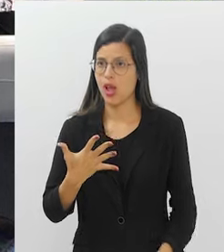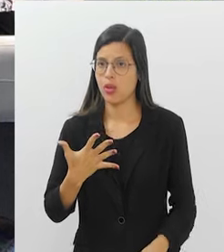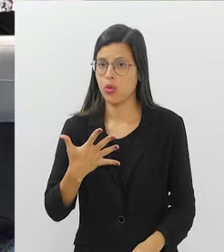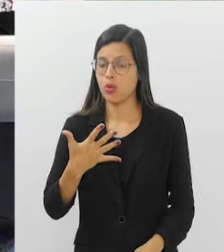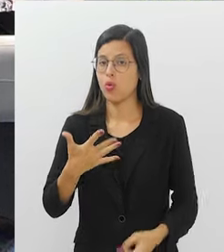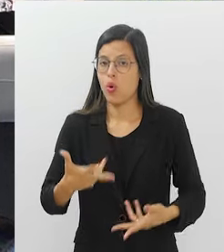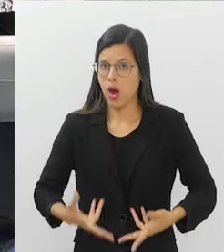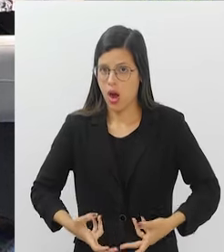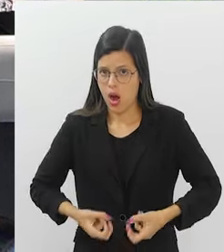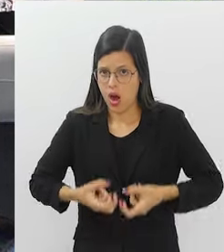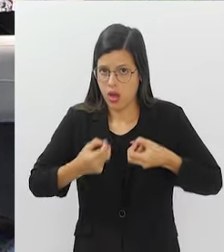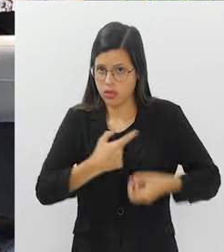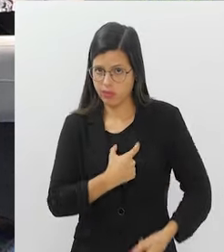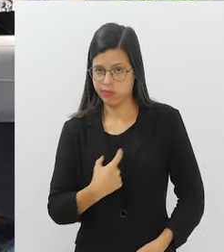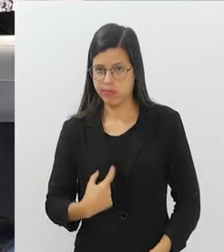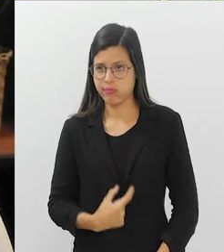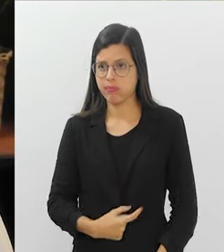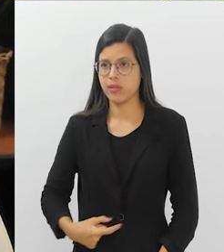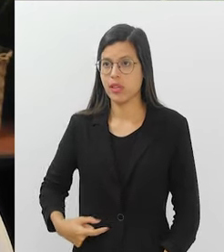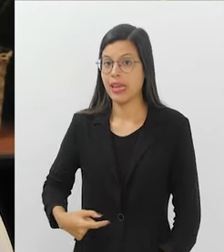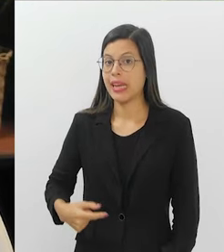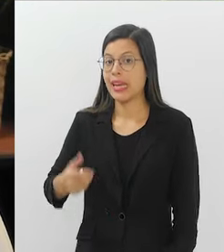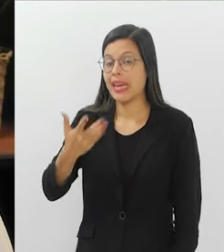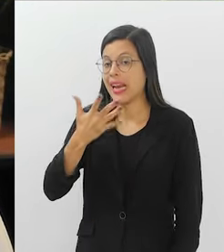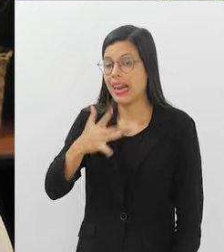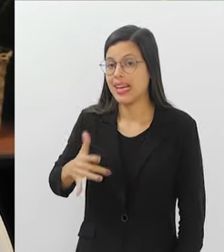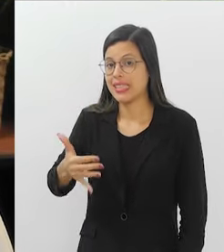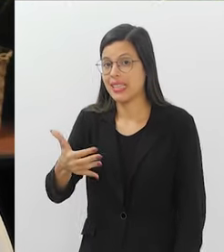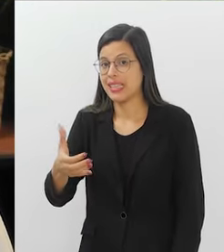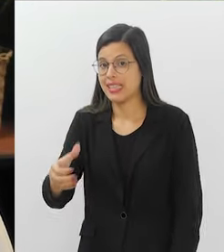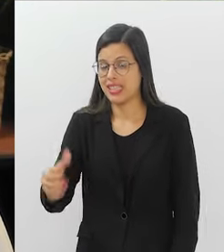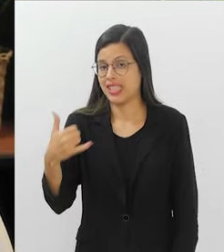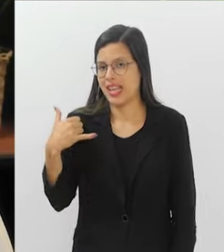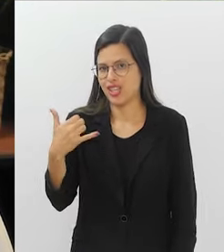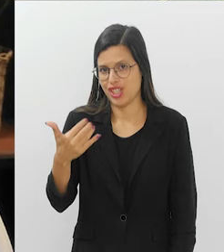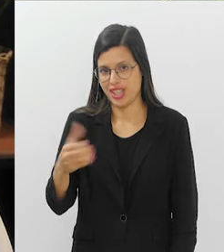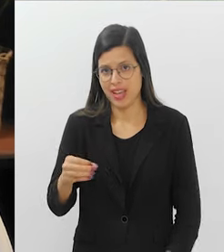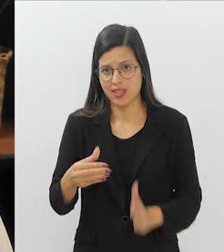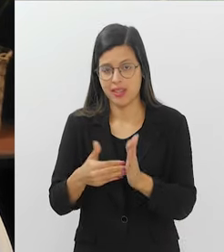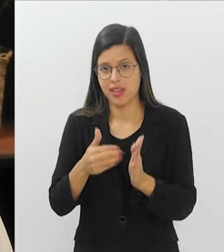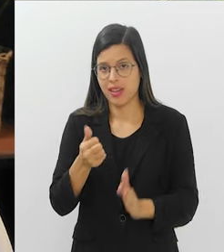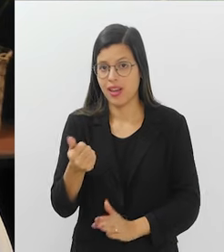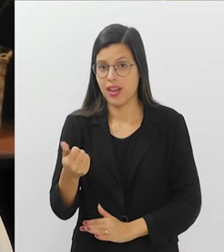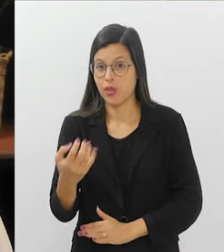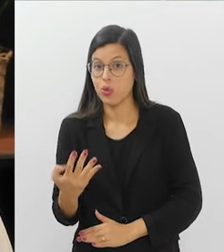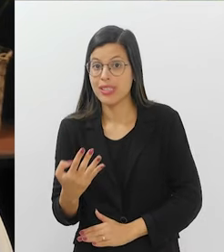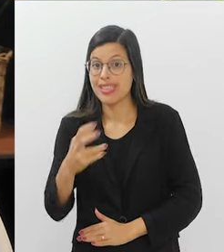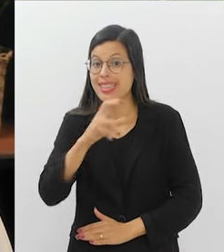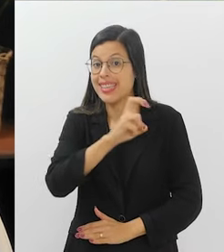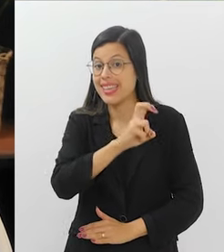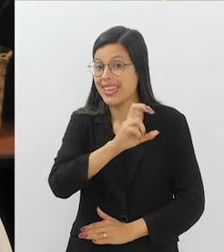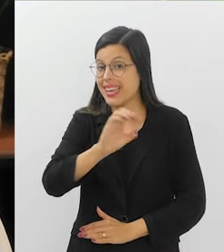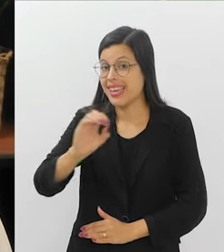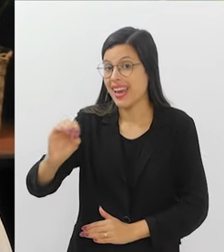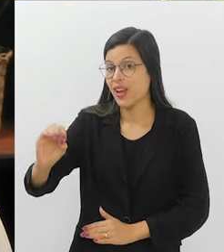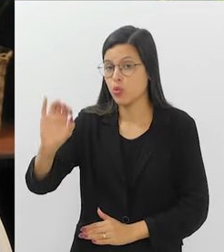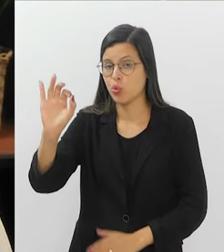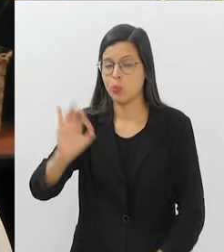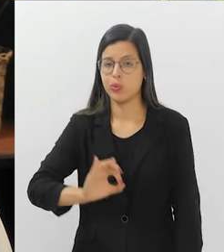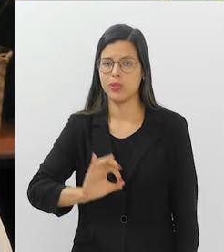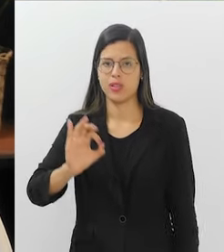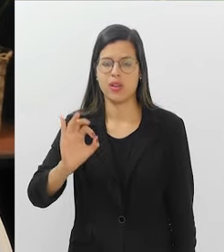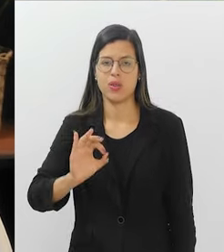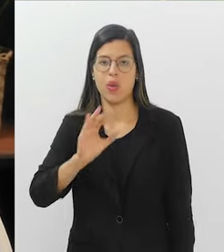Ó, as taxas de câncer coloretal, crescimento entre crianças de 10 a 14 anos, foi de 500%.